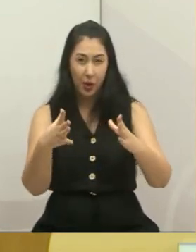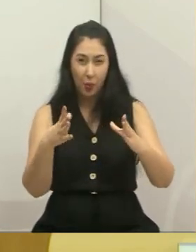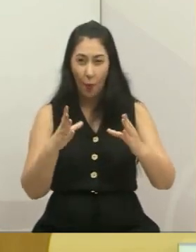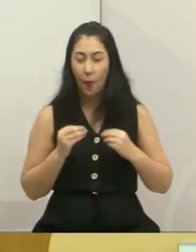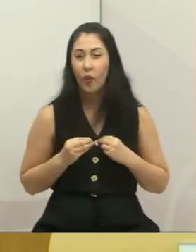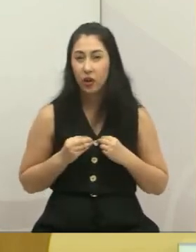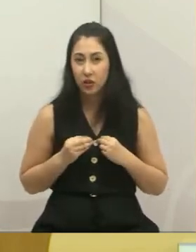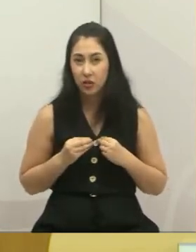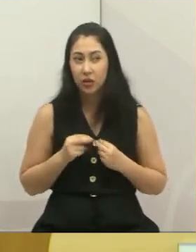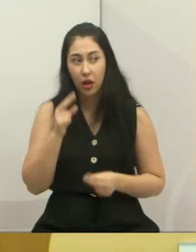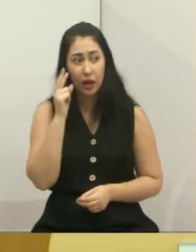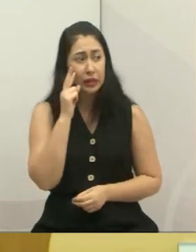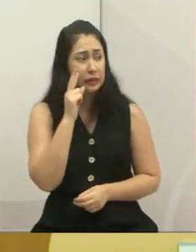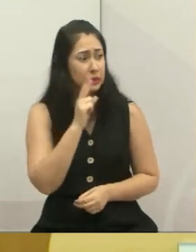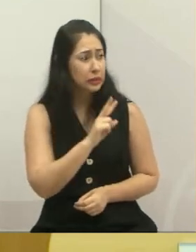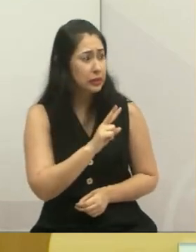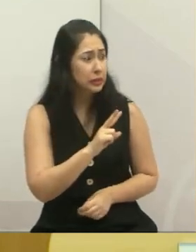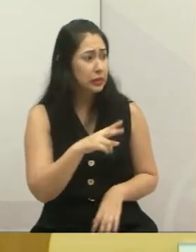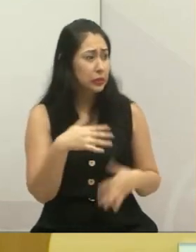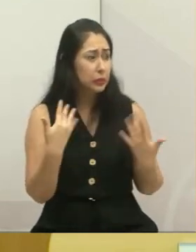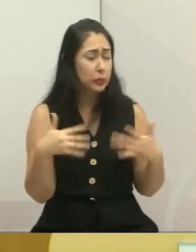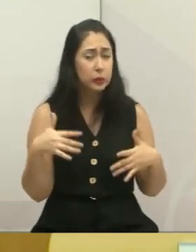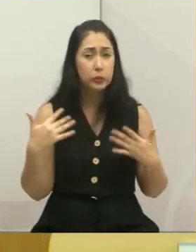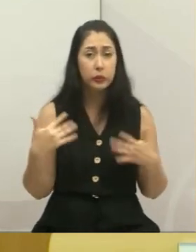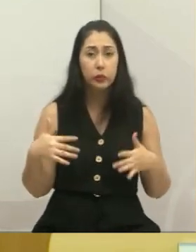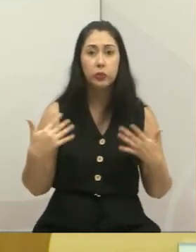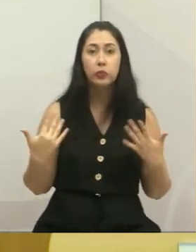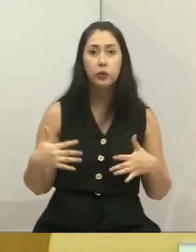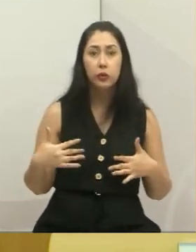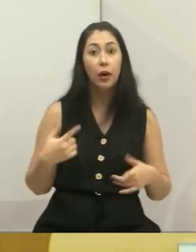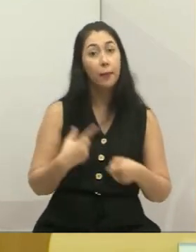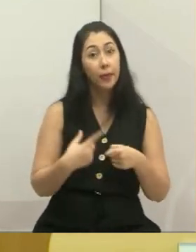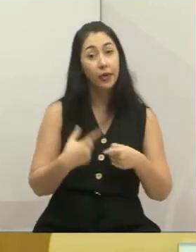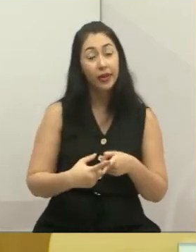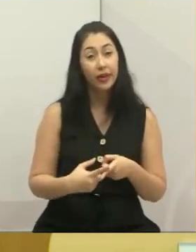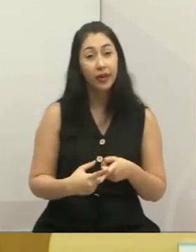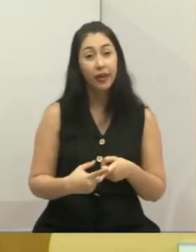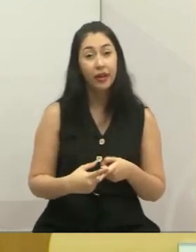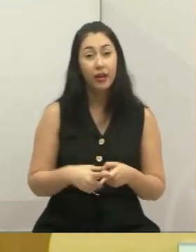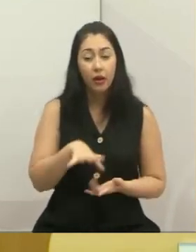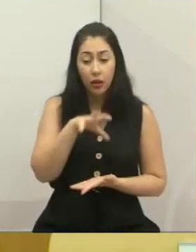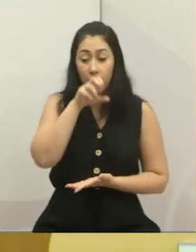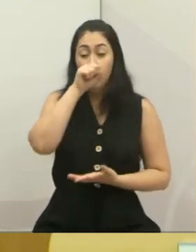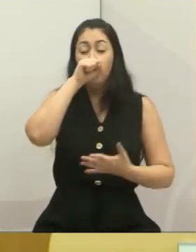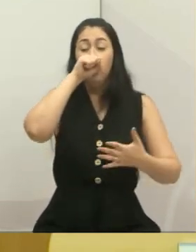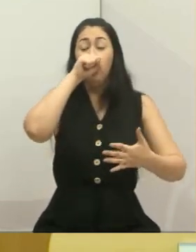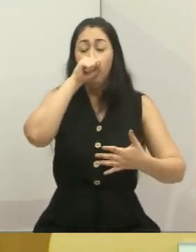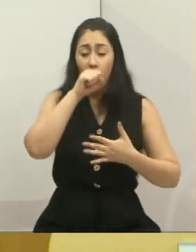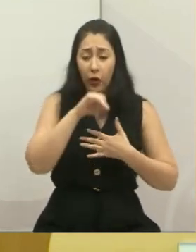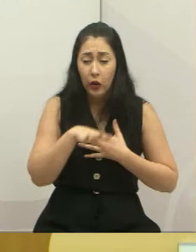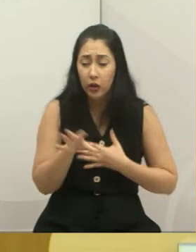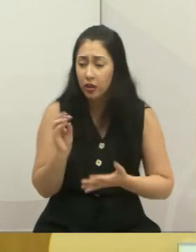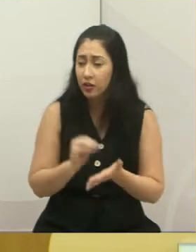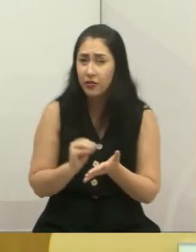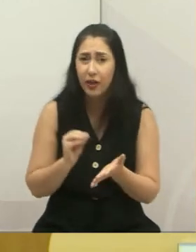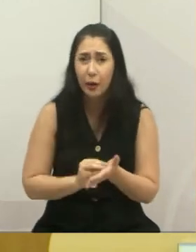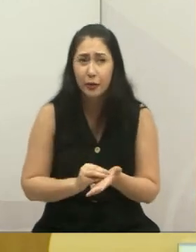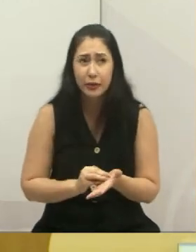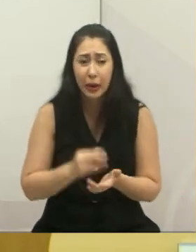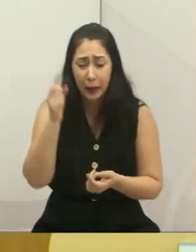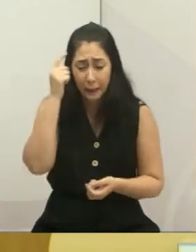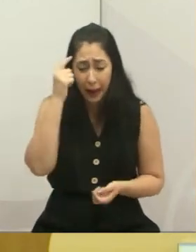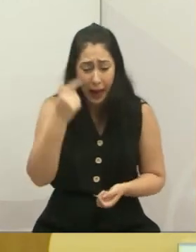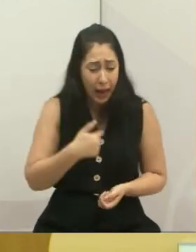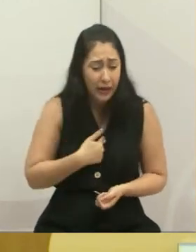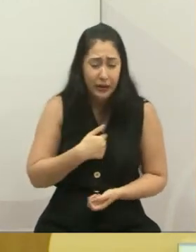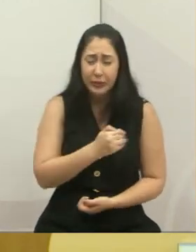hospital, vê essa situação. Porque falta ar, a pessoa acha que não vai